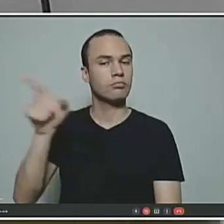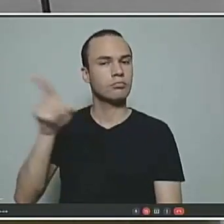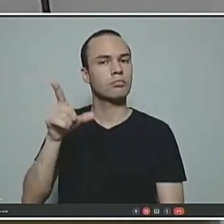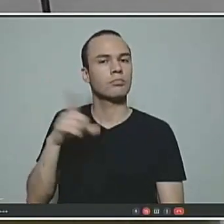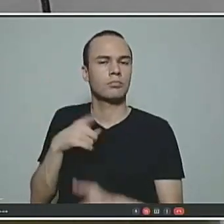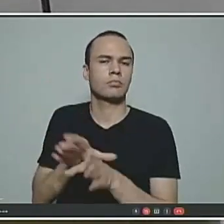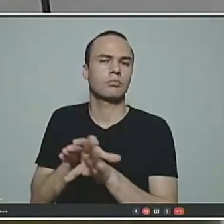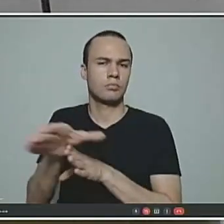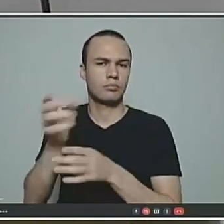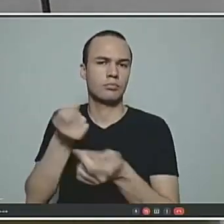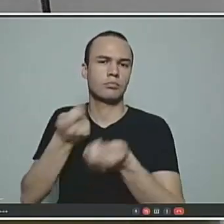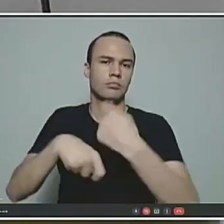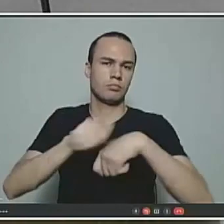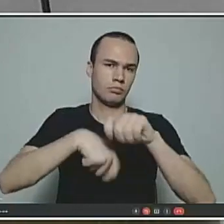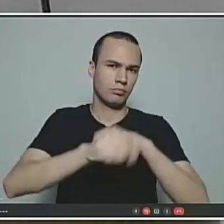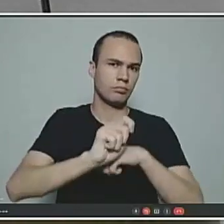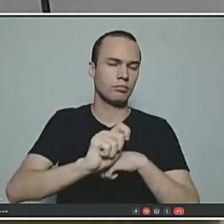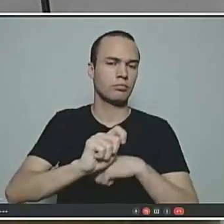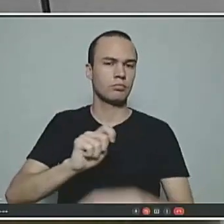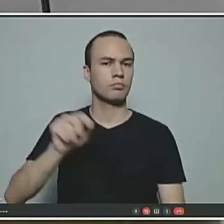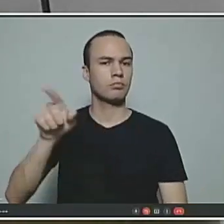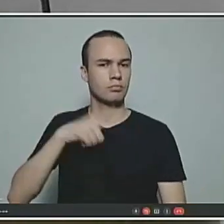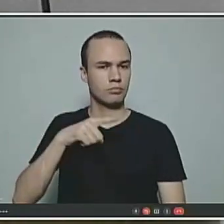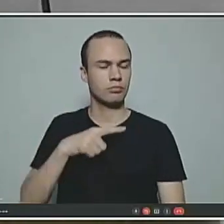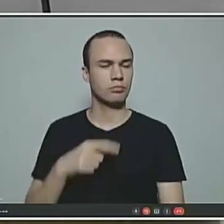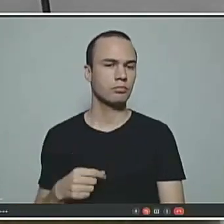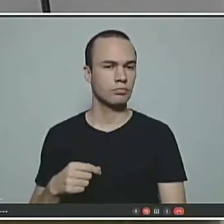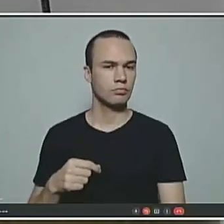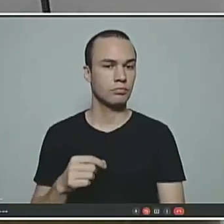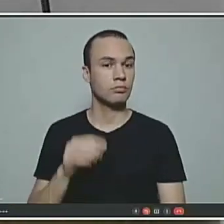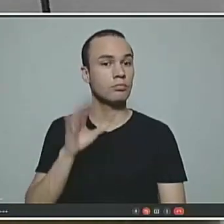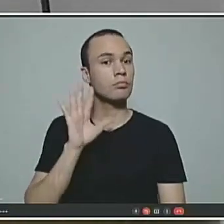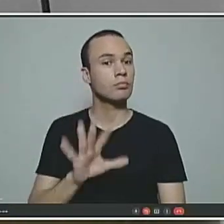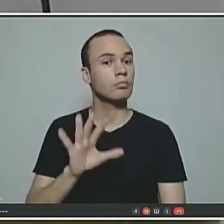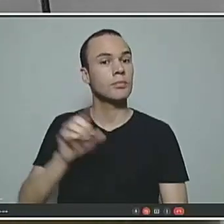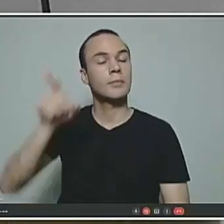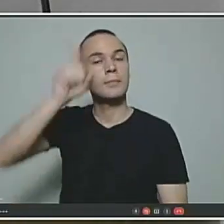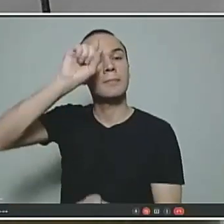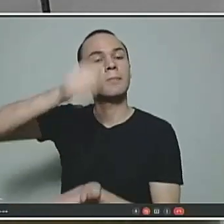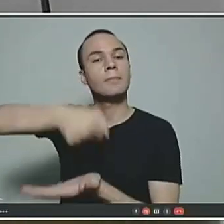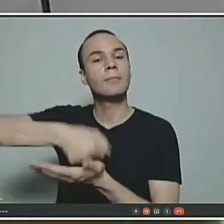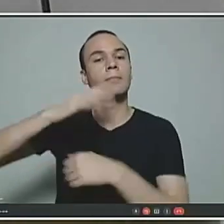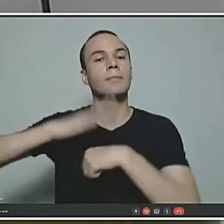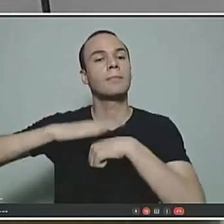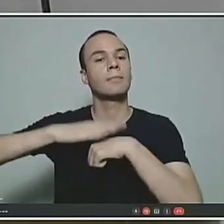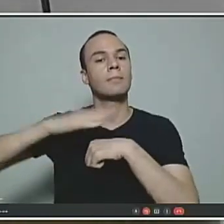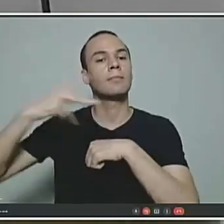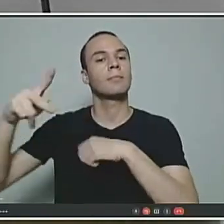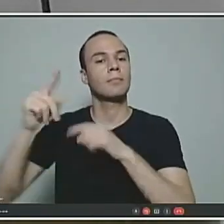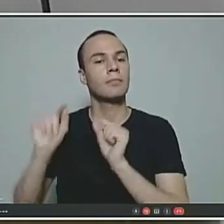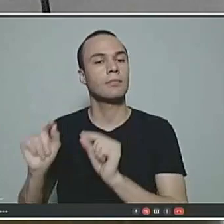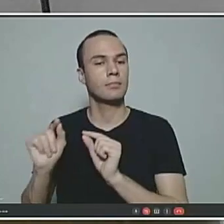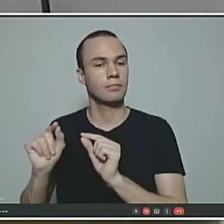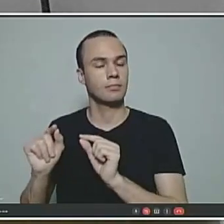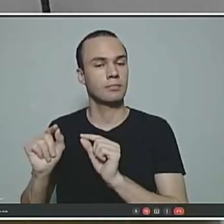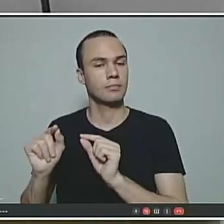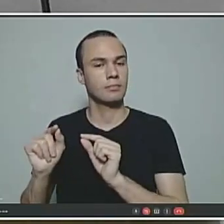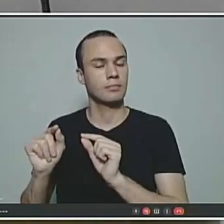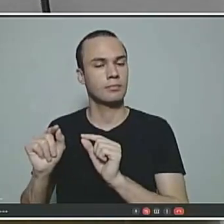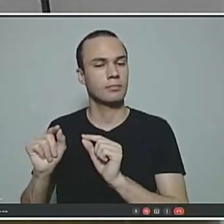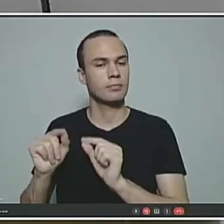conselho administrativo, com presidente, vice-presidente, mas quem toma as decisões, quem toma as decisões,